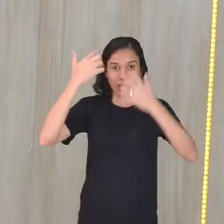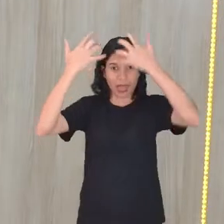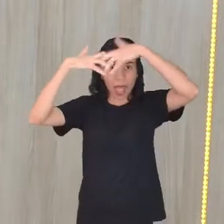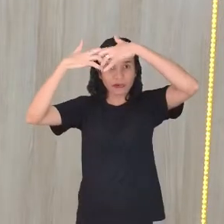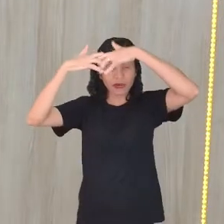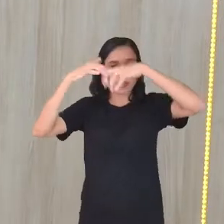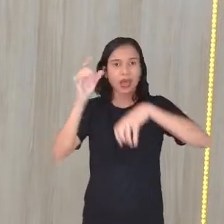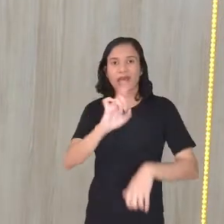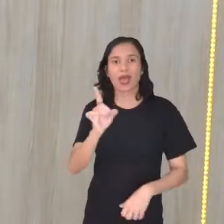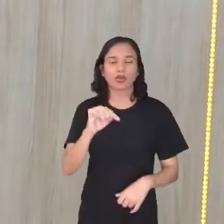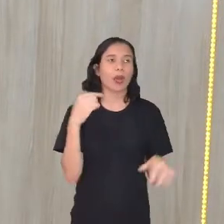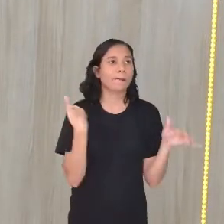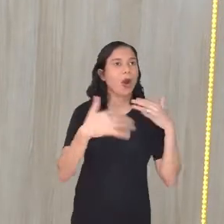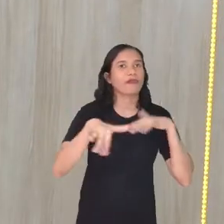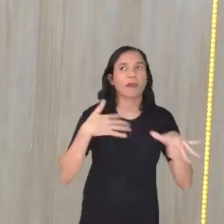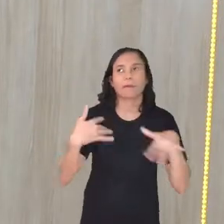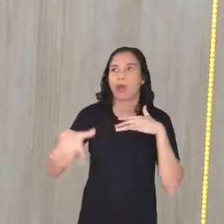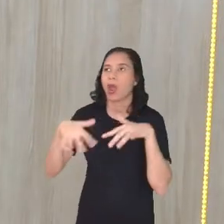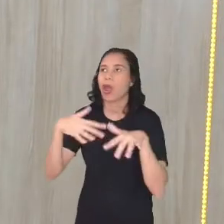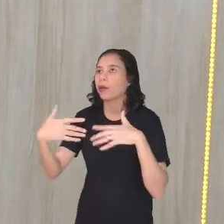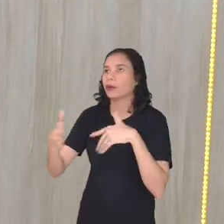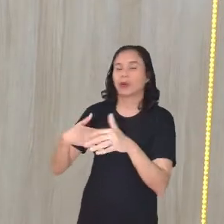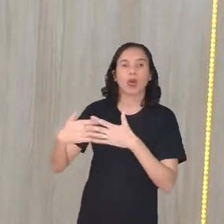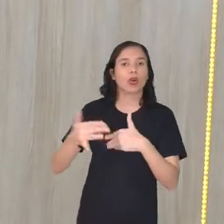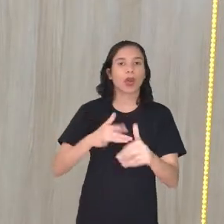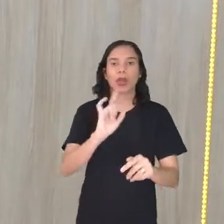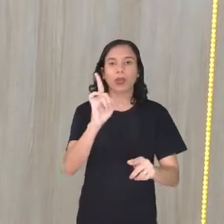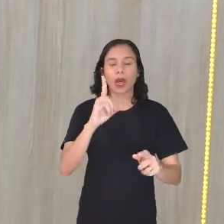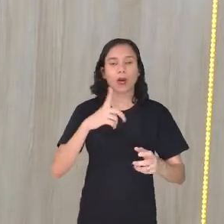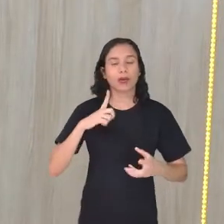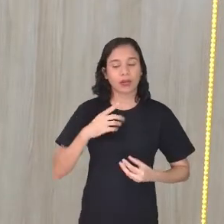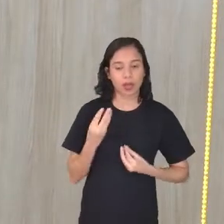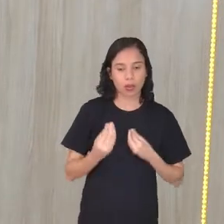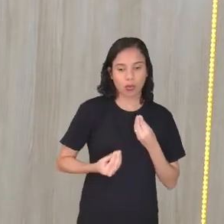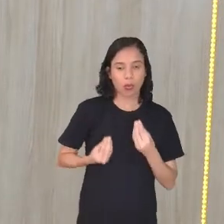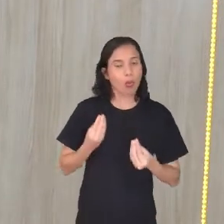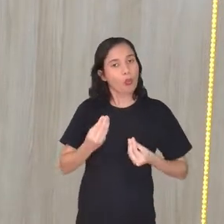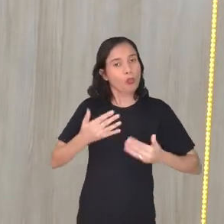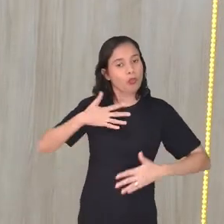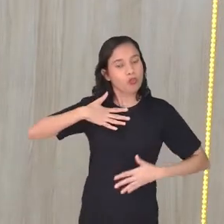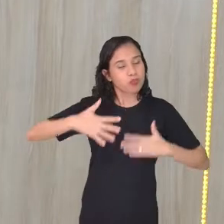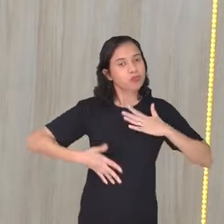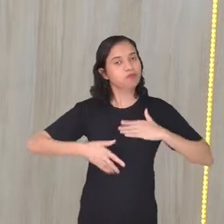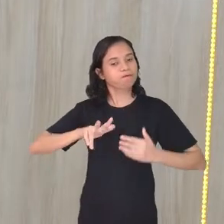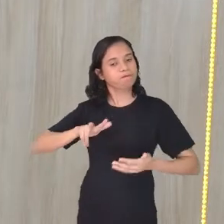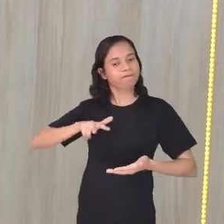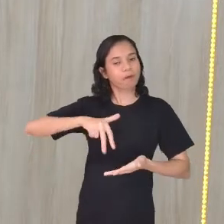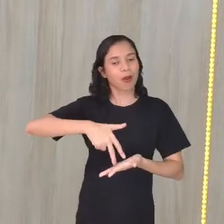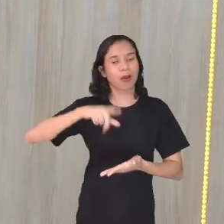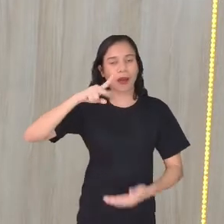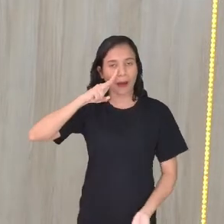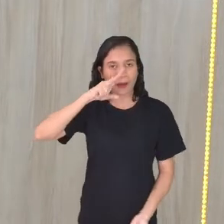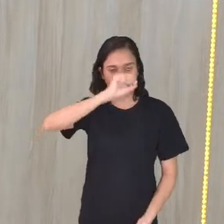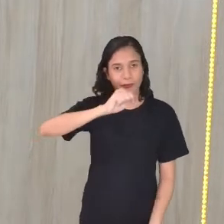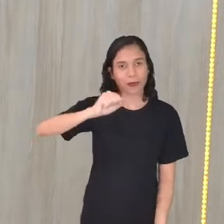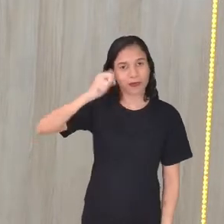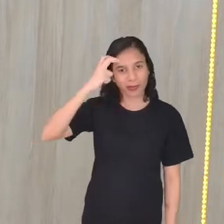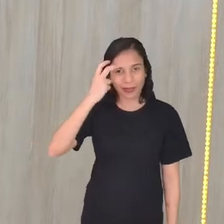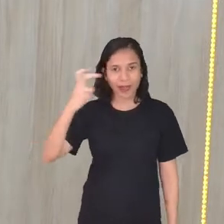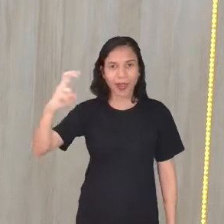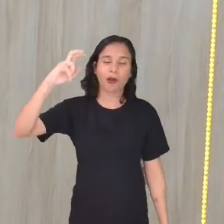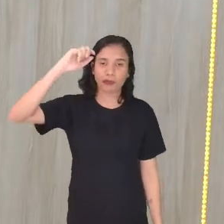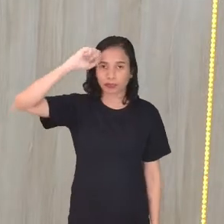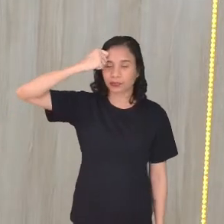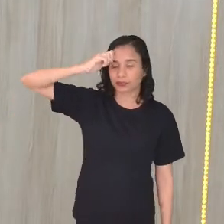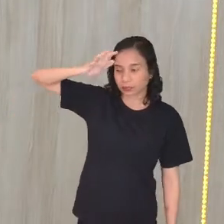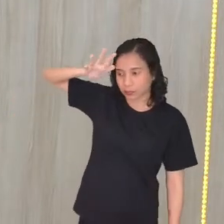movimentos aleatórios, né? Não. Tem essa expressão aí do corpo que é tão forte dentro das culturas,